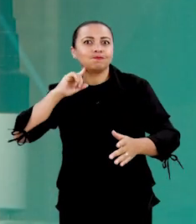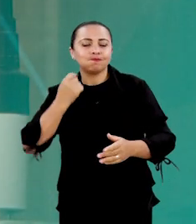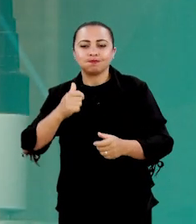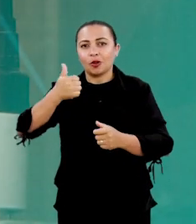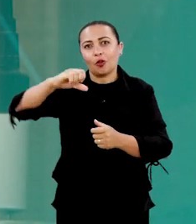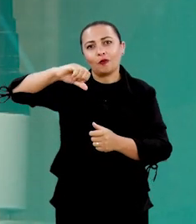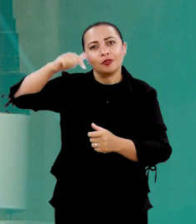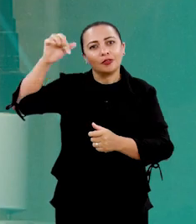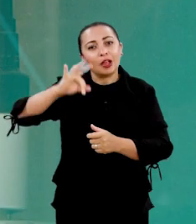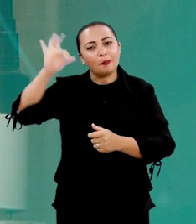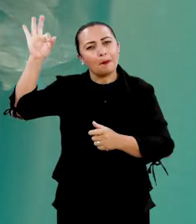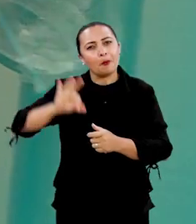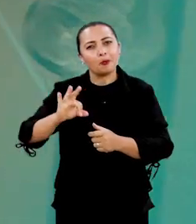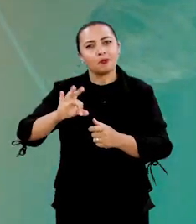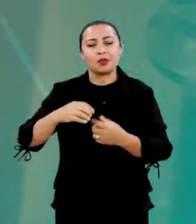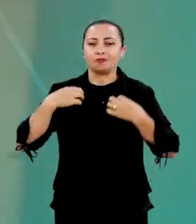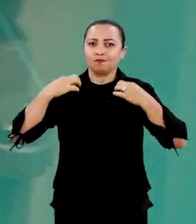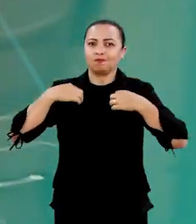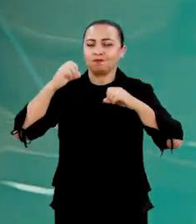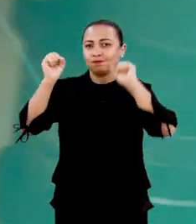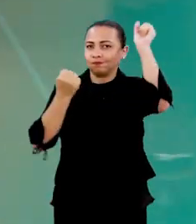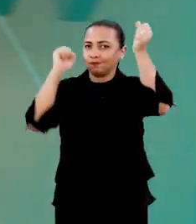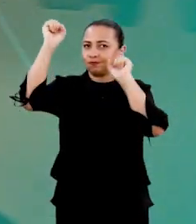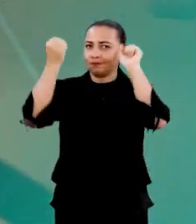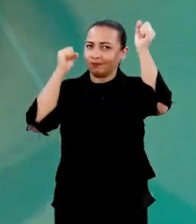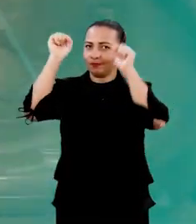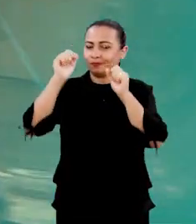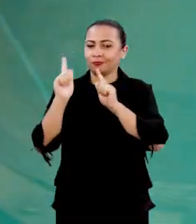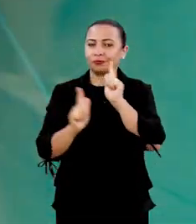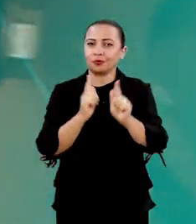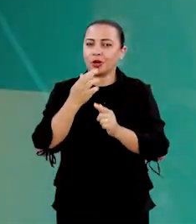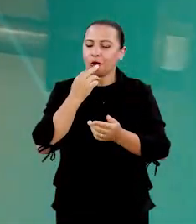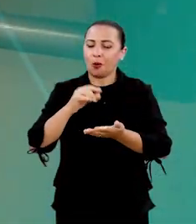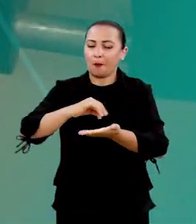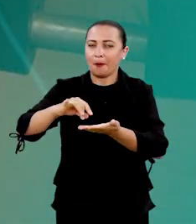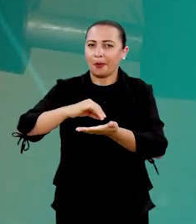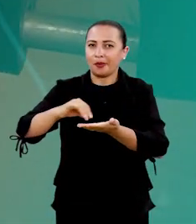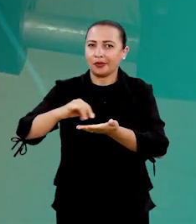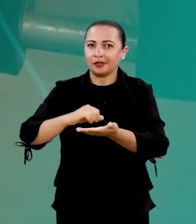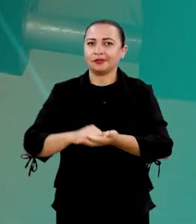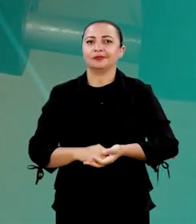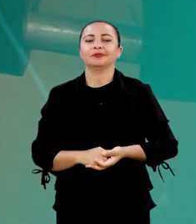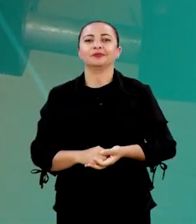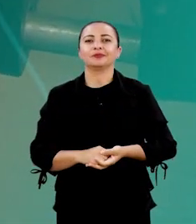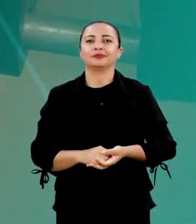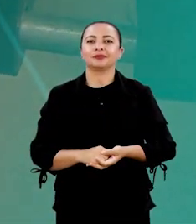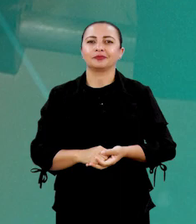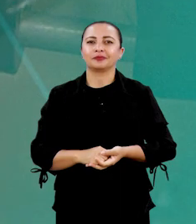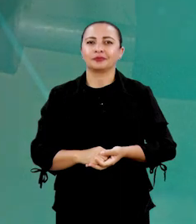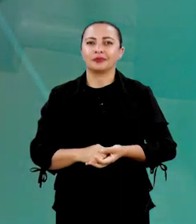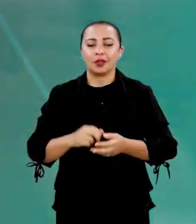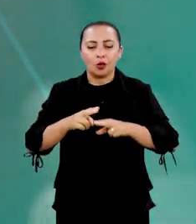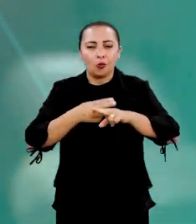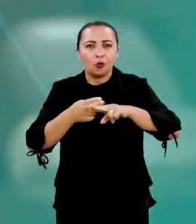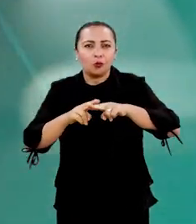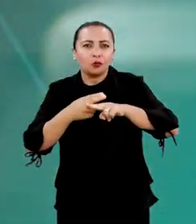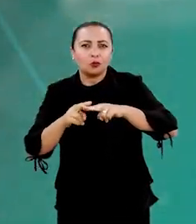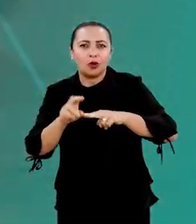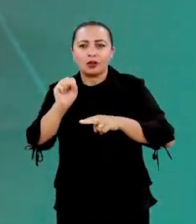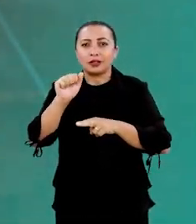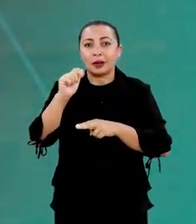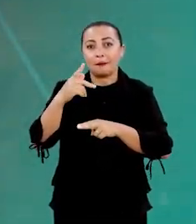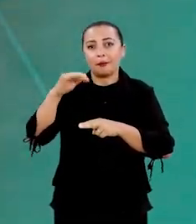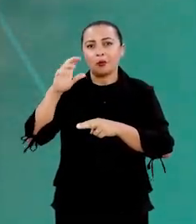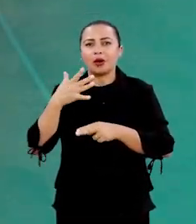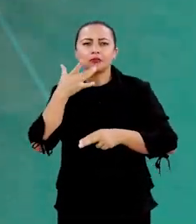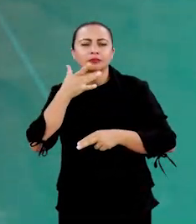eliminar até 97% das impurezas tóxicas geradas pelos corantes usados na indústria têxtil. Chocolate